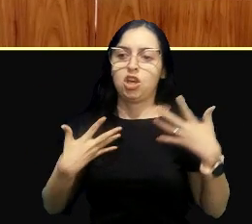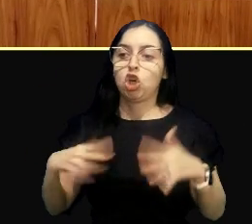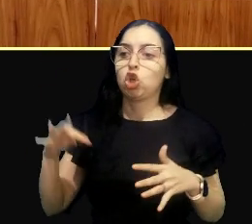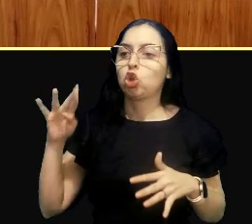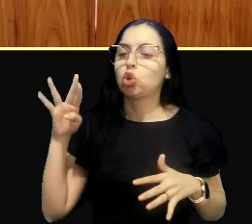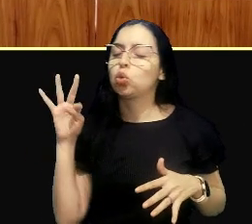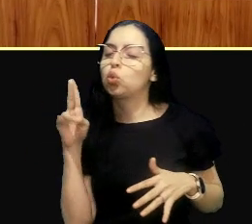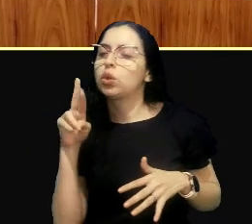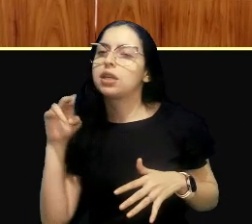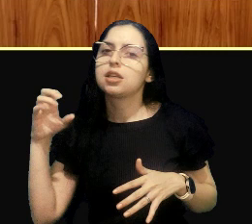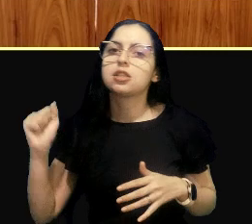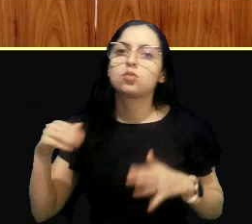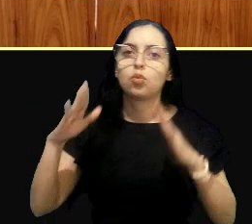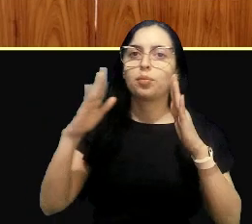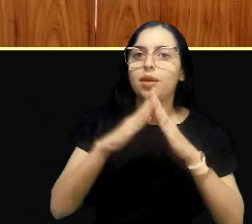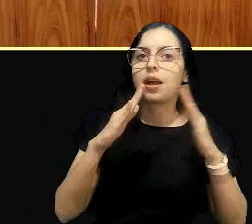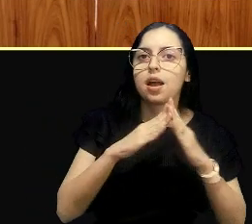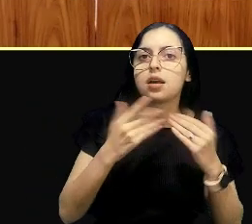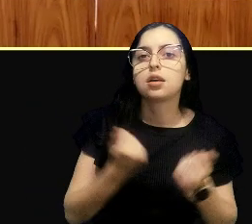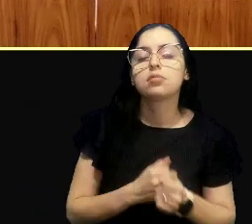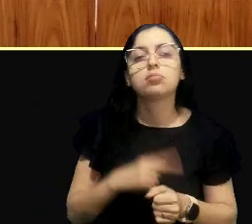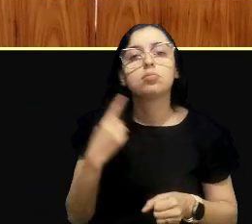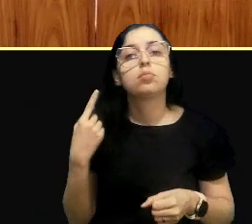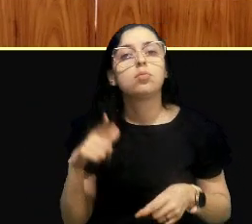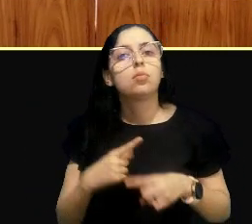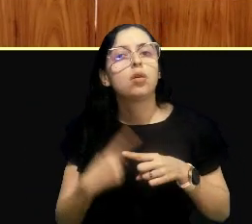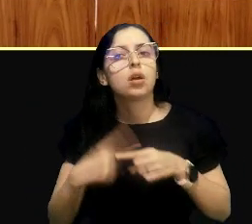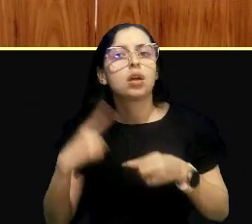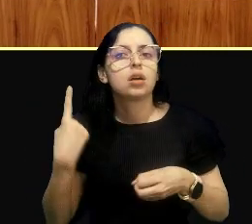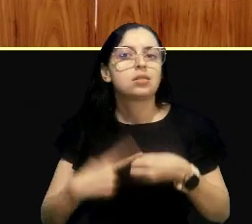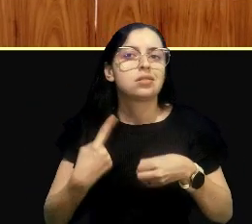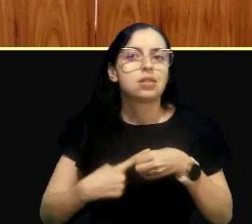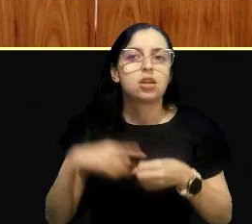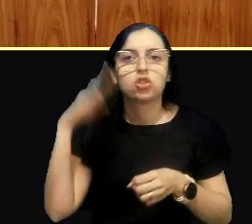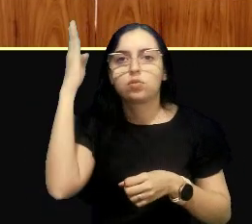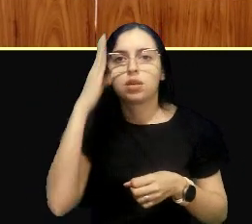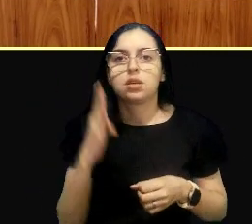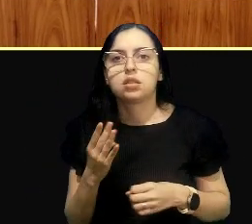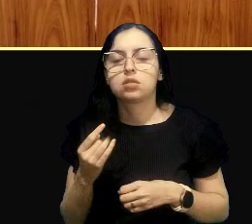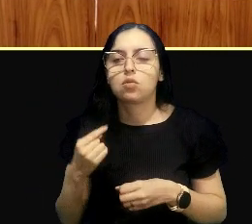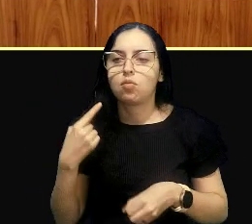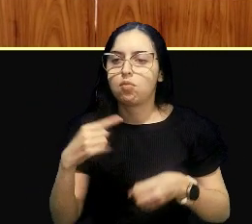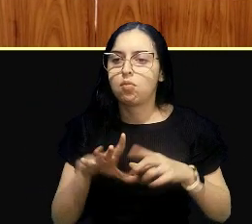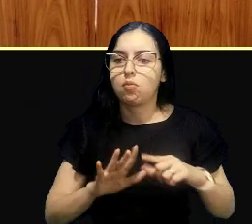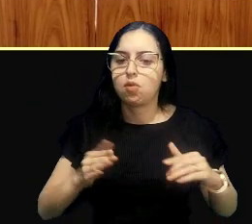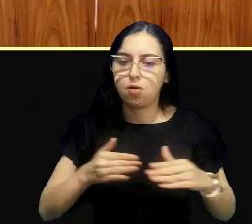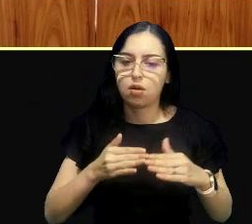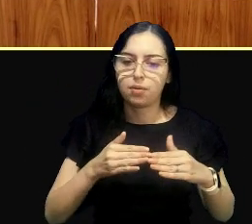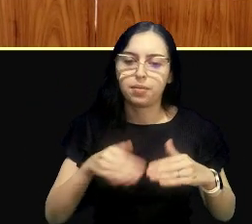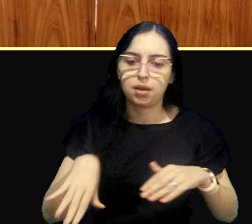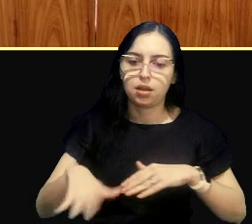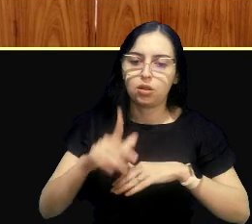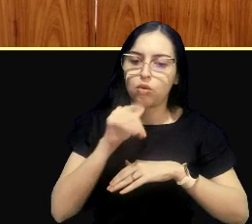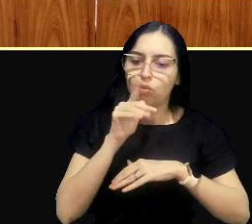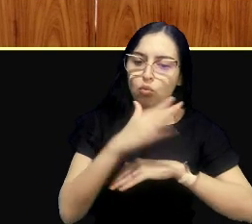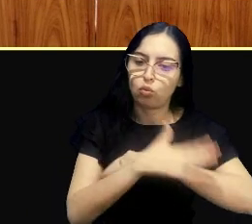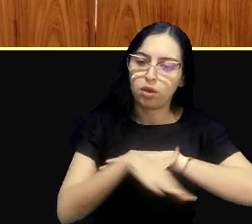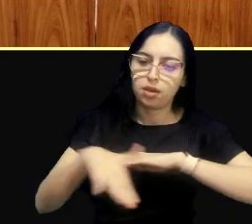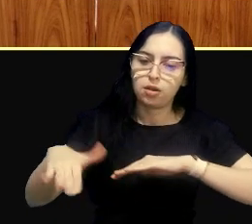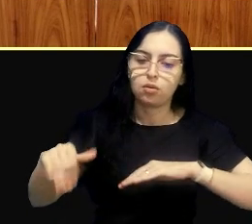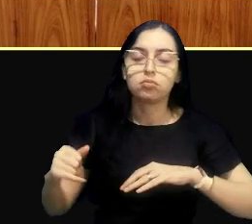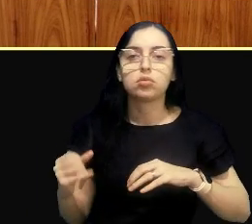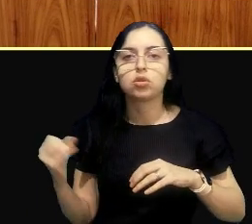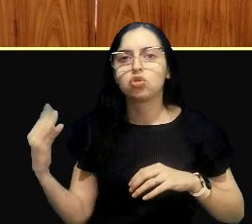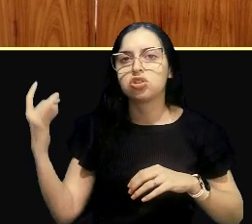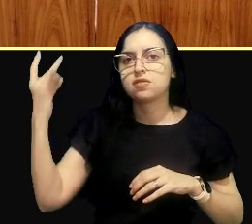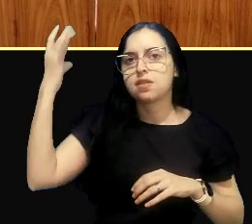para a moradia, porque as cidades brasileiras não moram na beira do seu rio, assim, porque, porque a gente viaja para